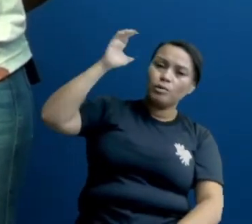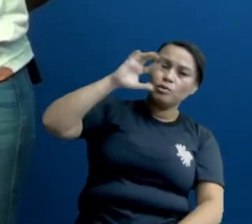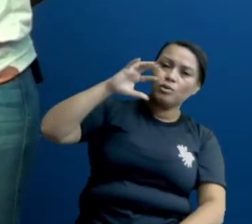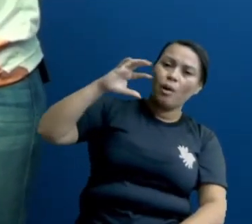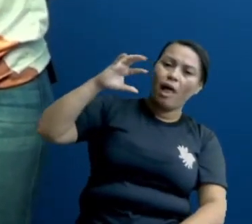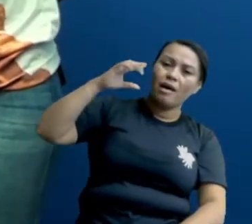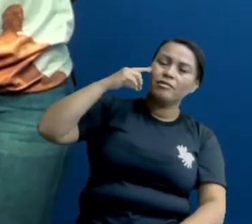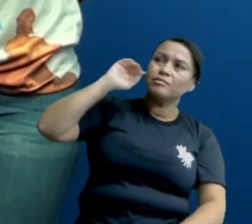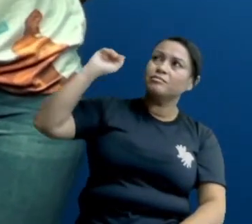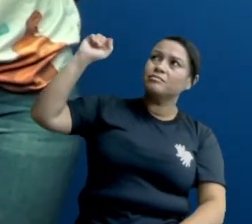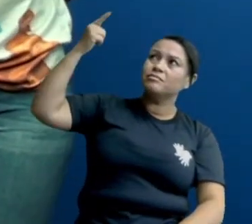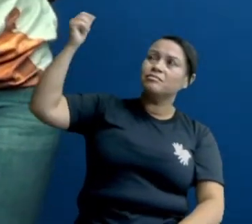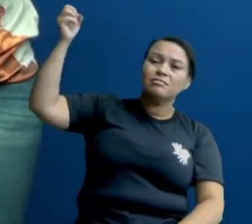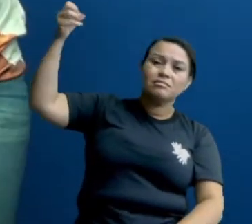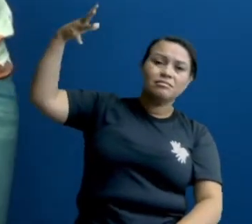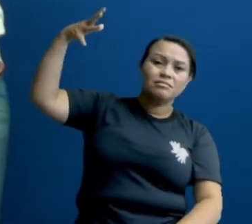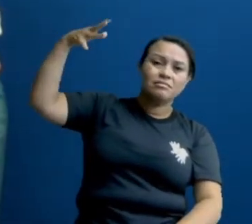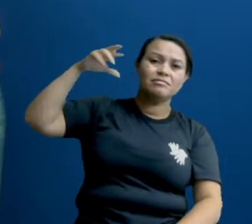totalidade.